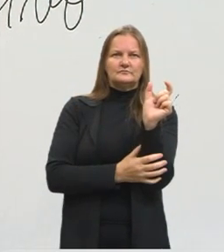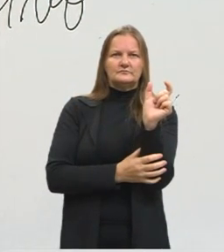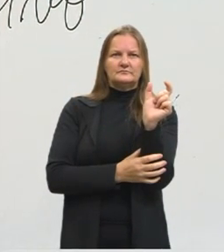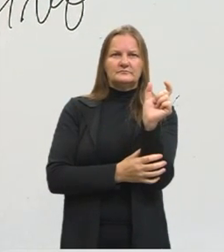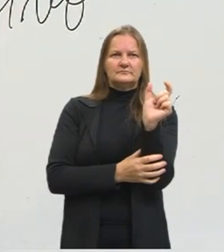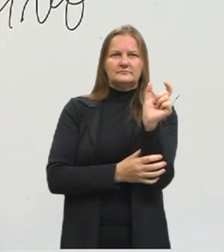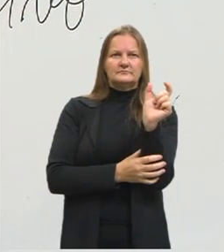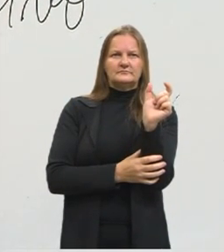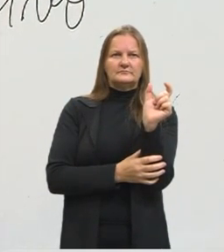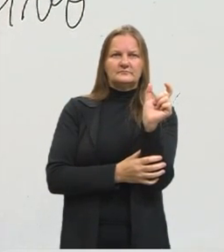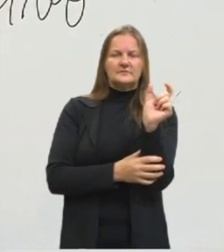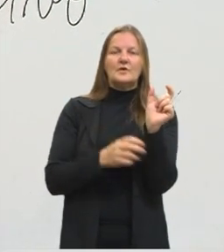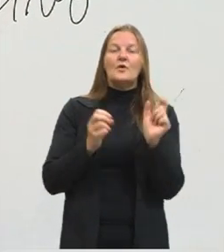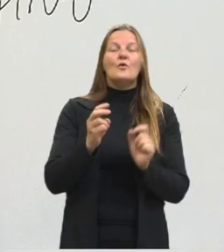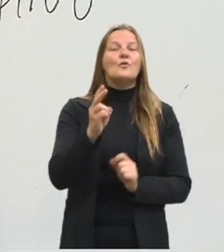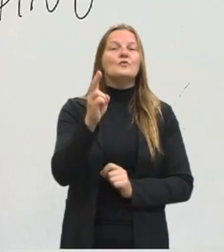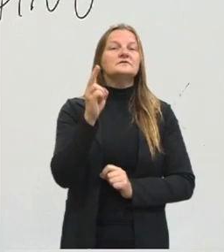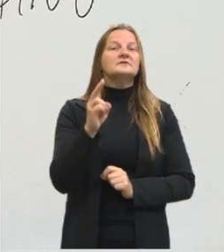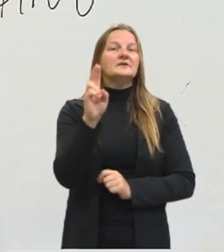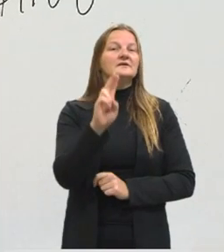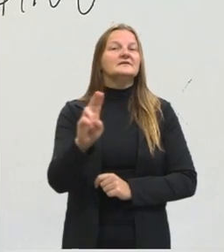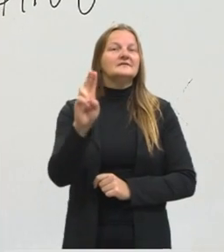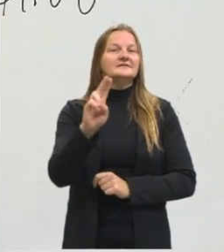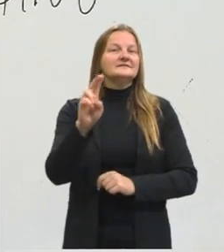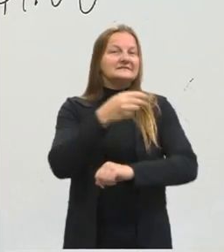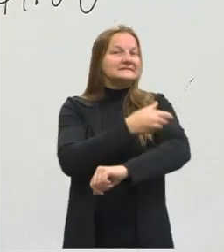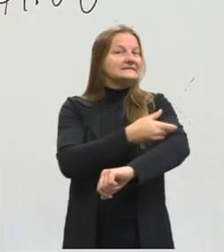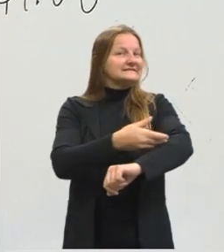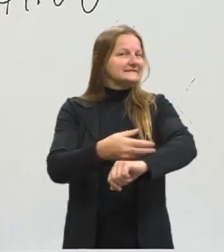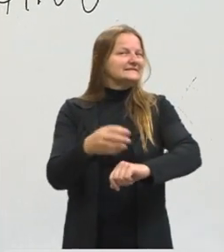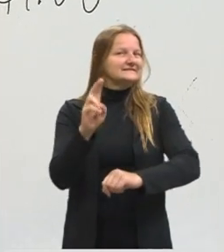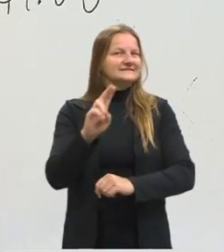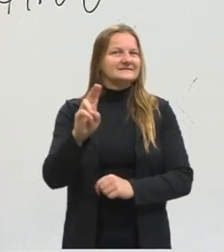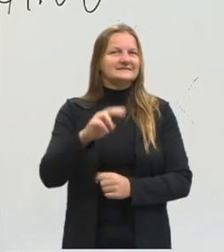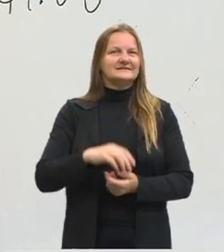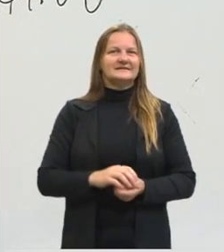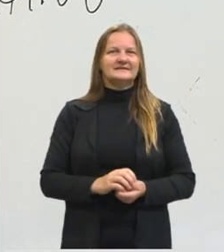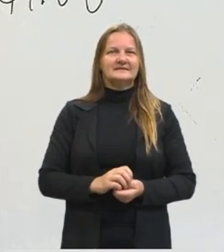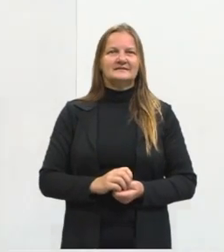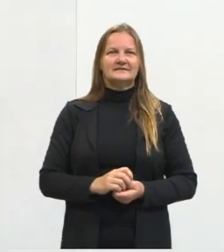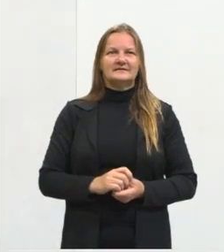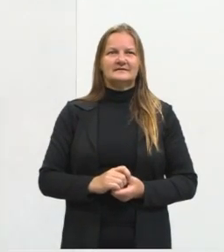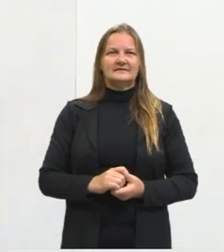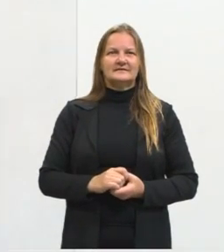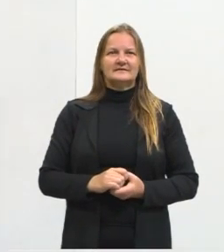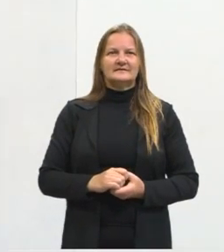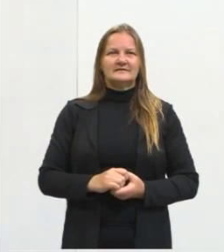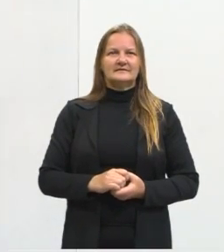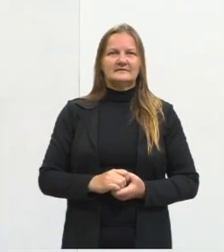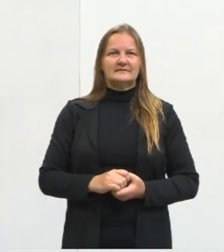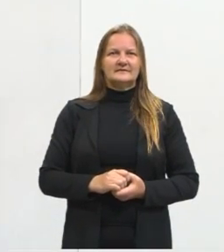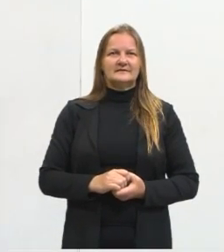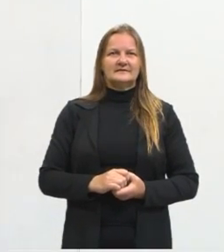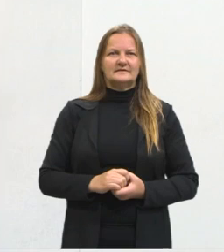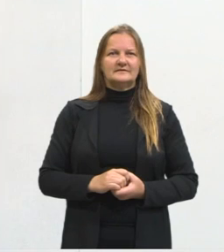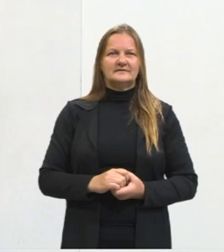eu sempre uso como se fosse um